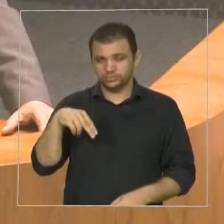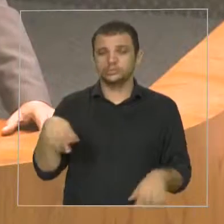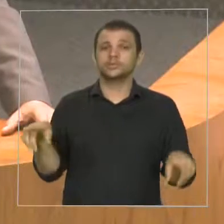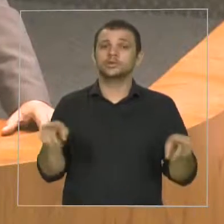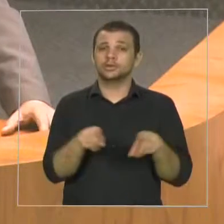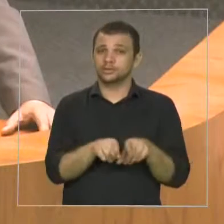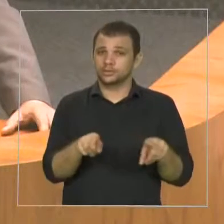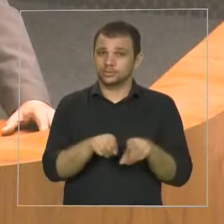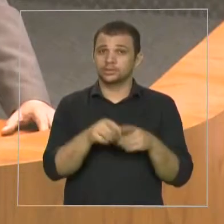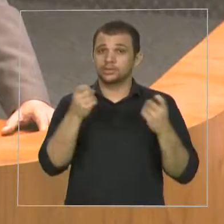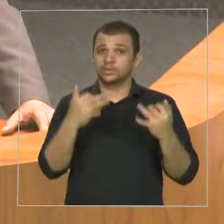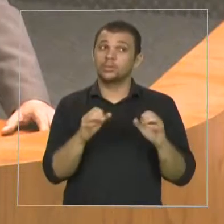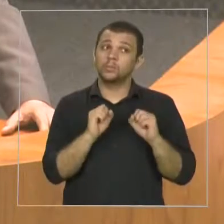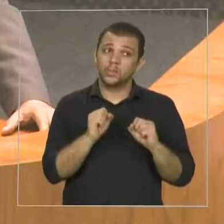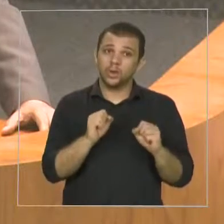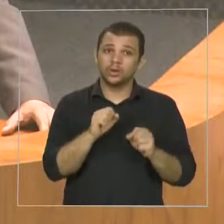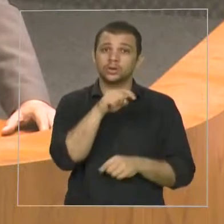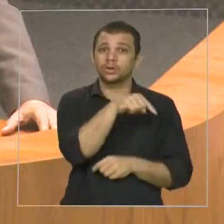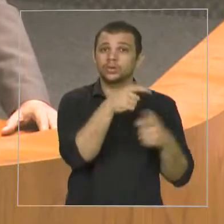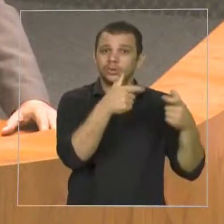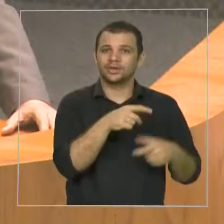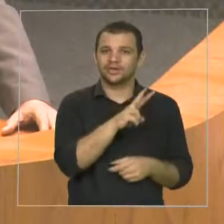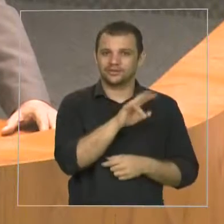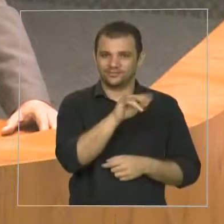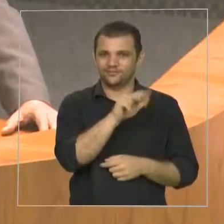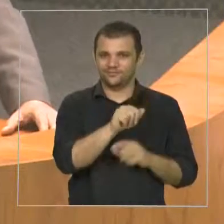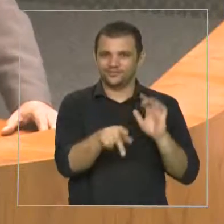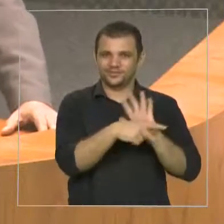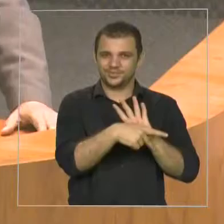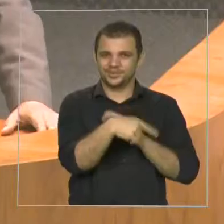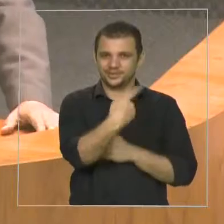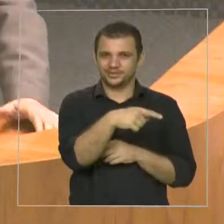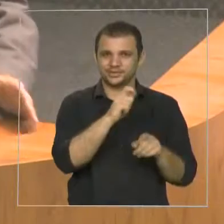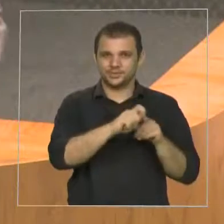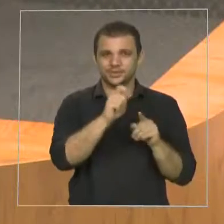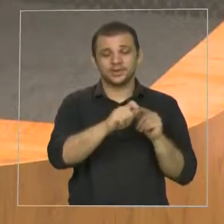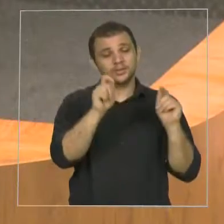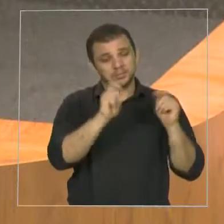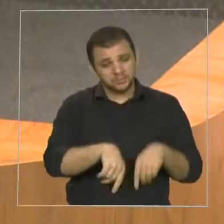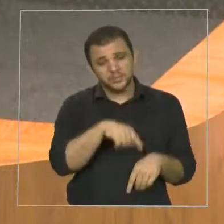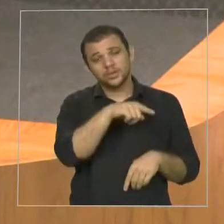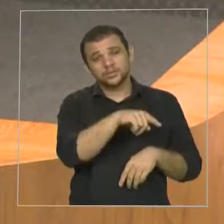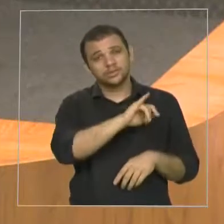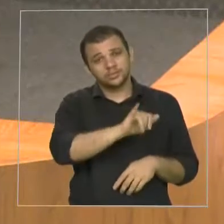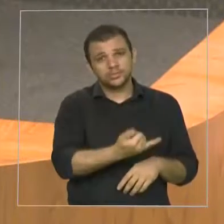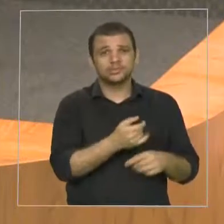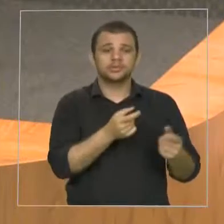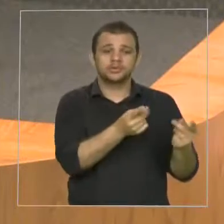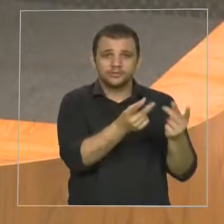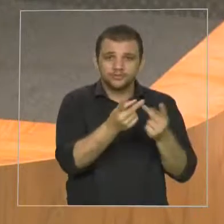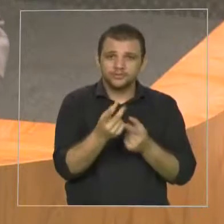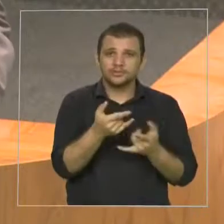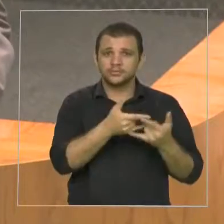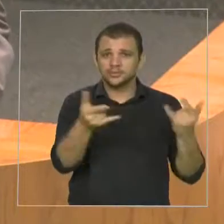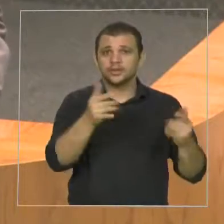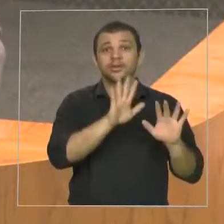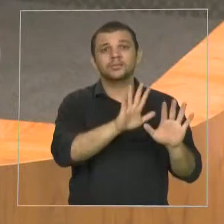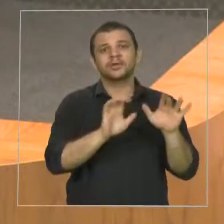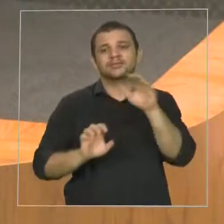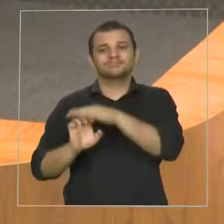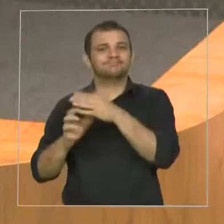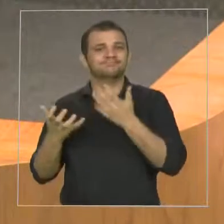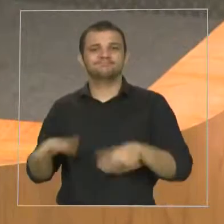ofereceu a unidade do Viva, lá em Pinheiro, para fazer a venda da passagem. E as empresas continuam resistindo